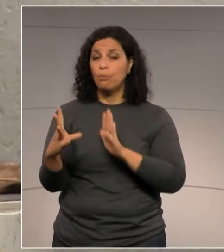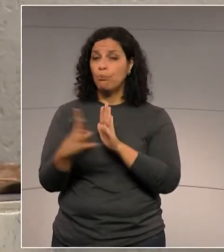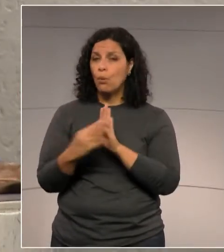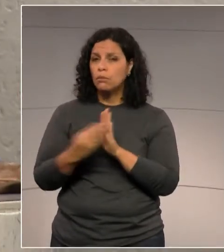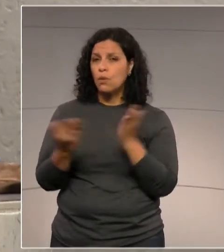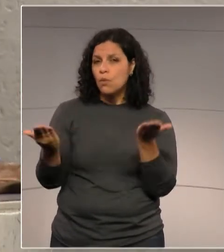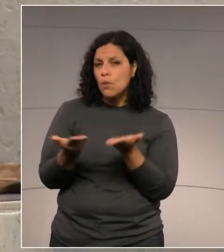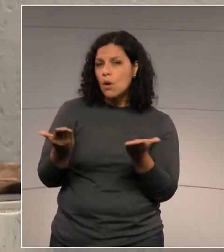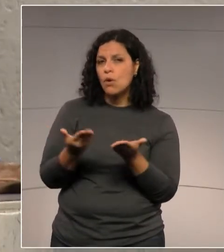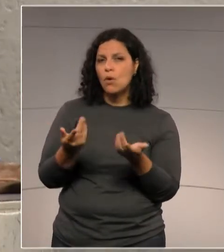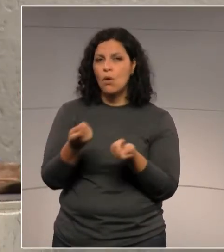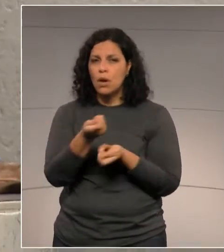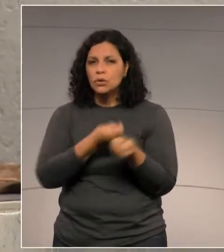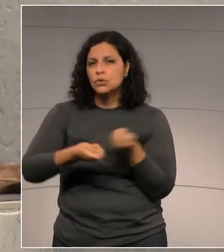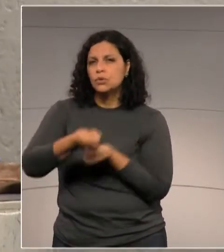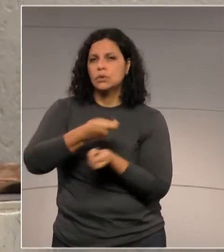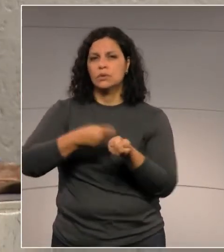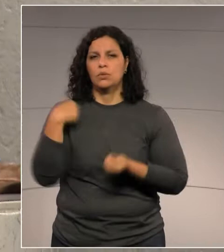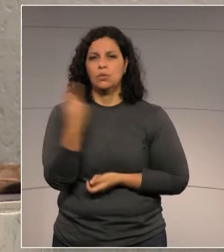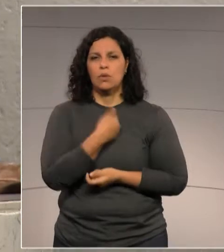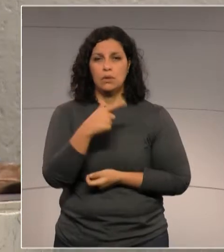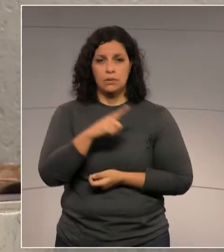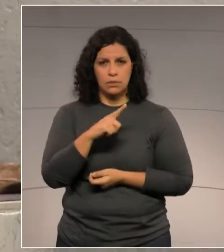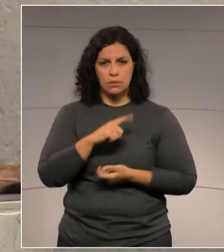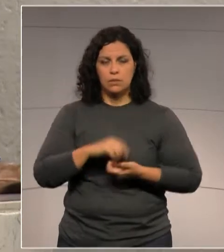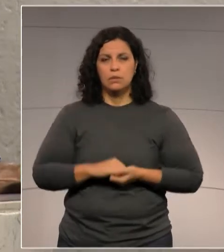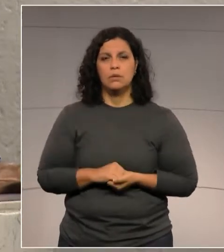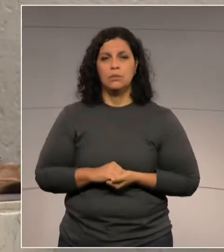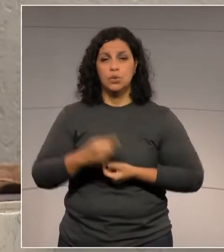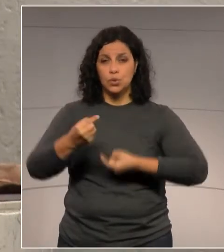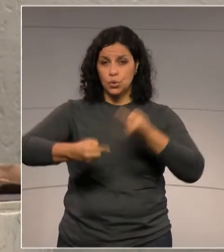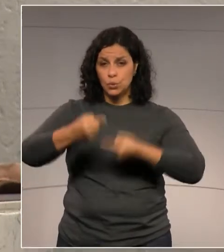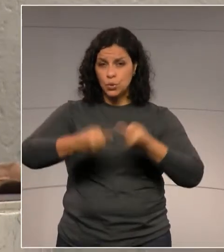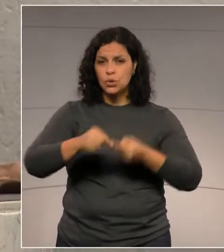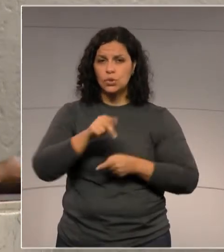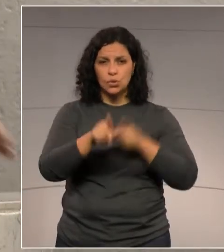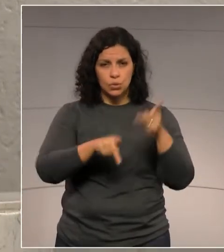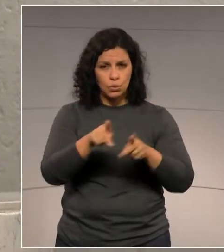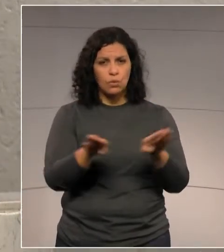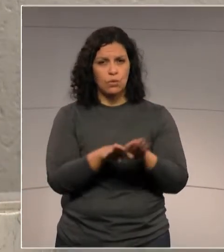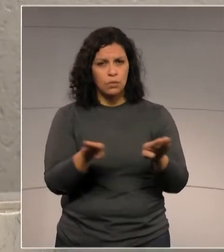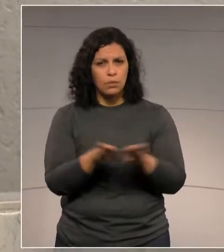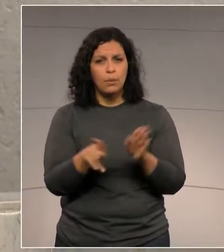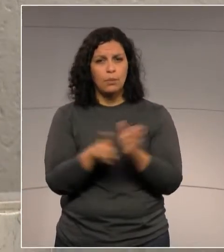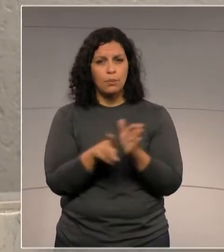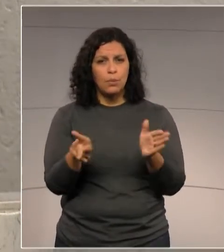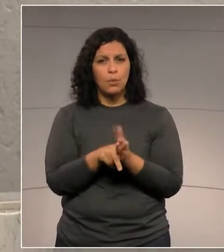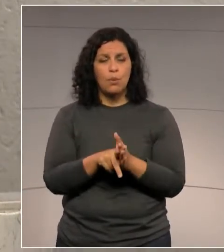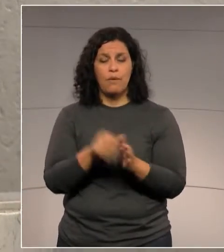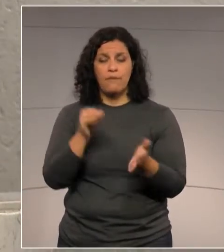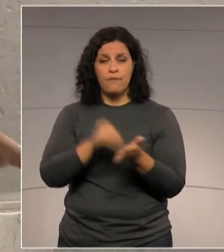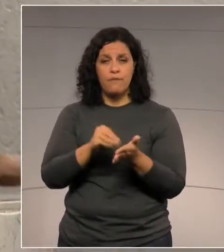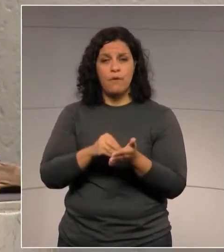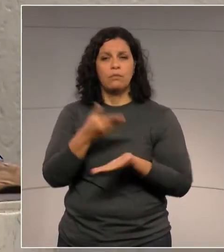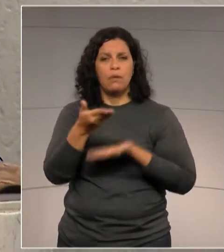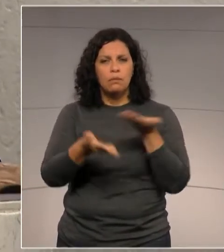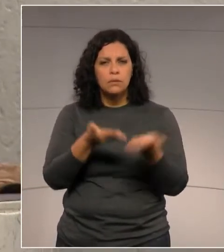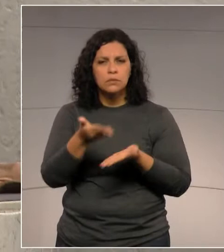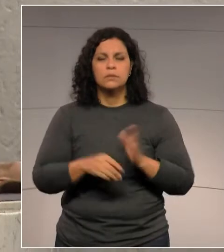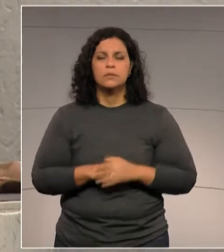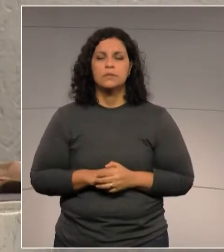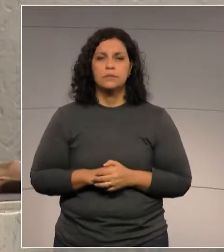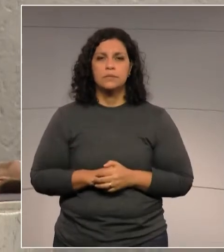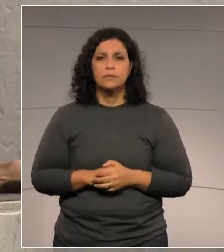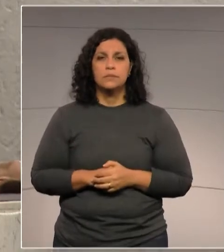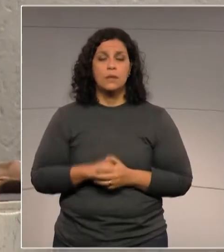atual de gestão que nós temos, de políticas públicas, e no caso desse serviço, não